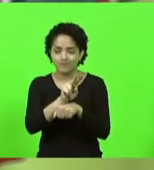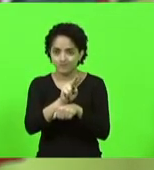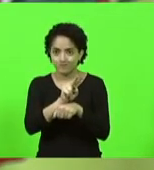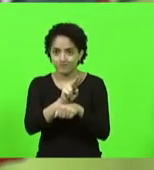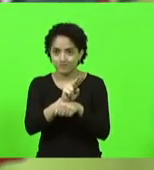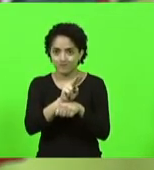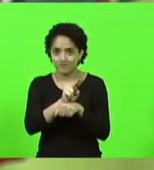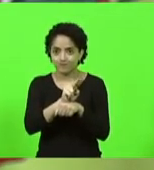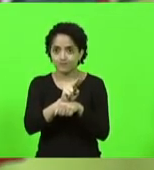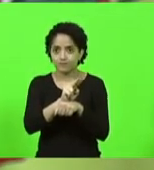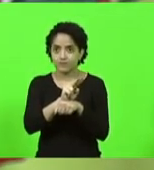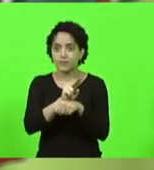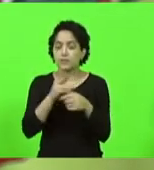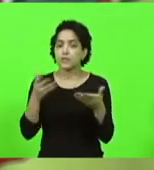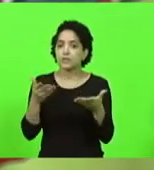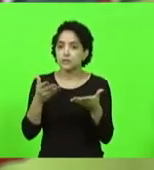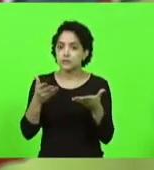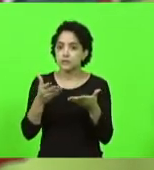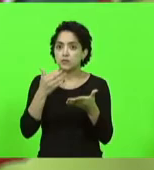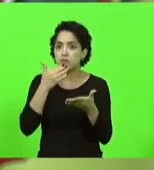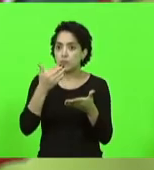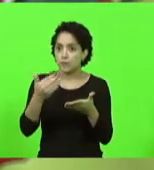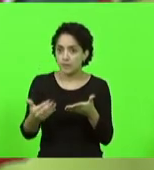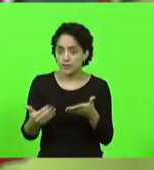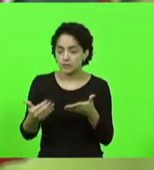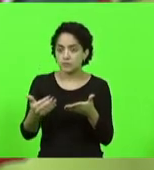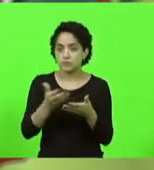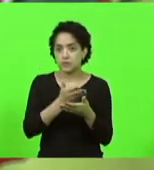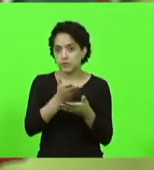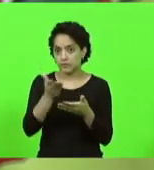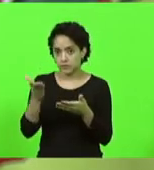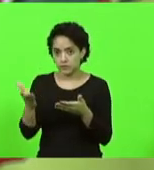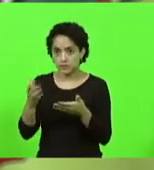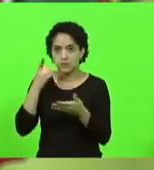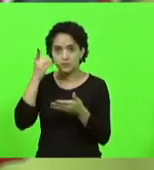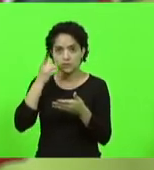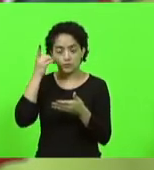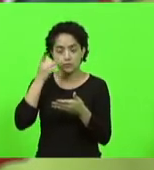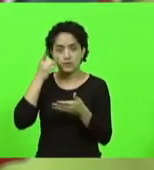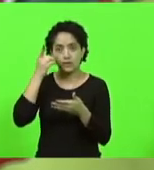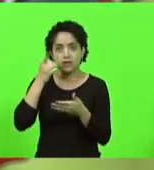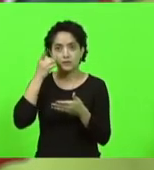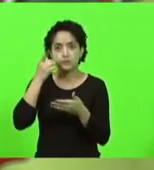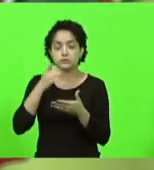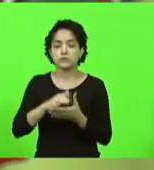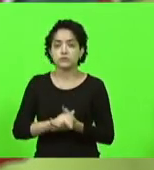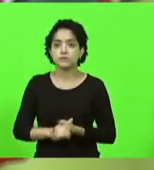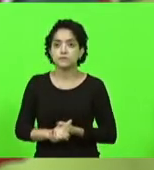E eu já deixo aqui o meu apelo para que os colegas que têm que fazer